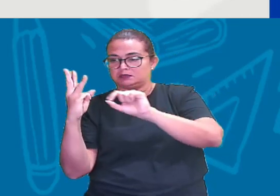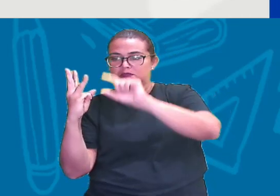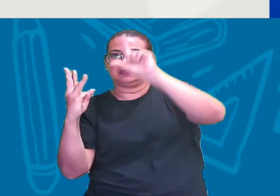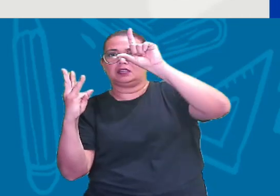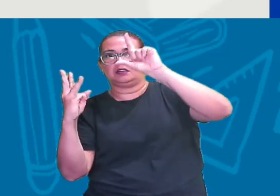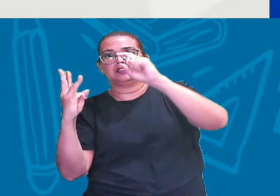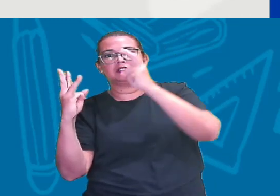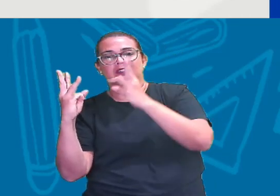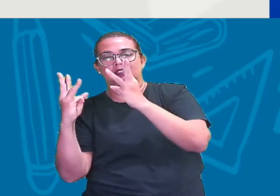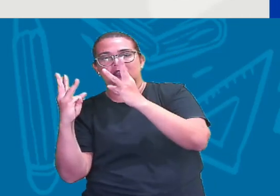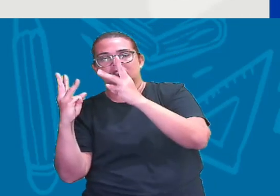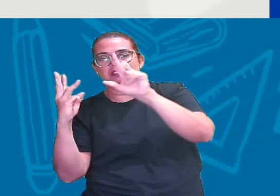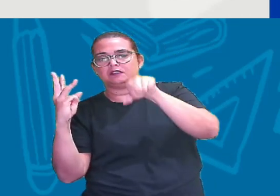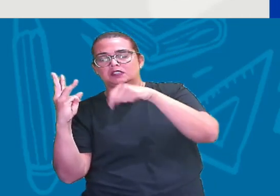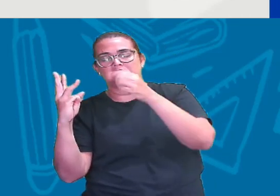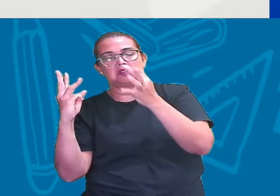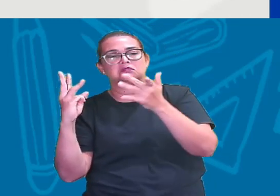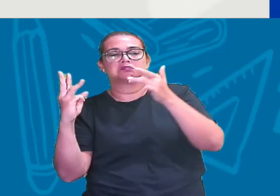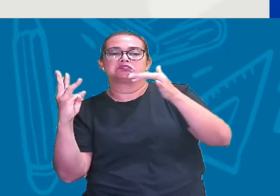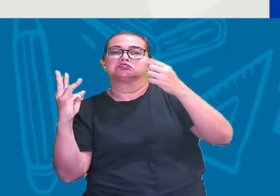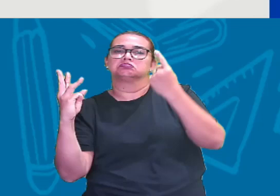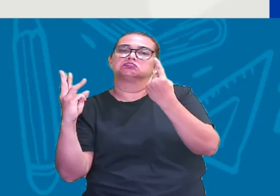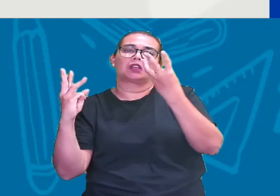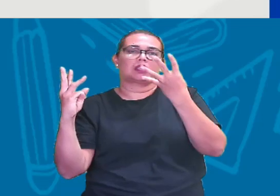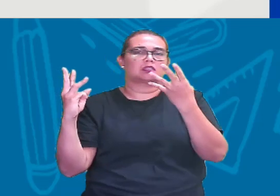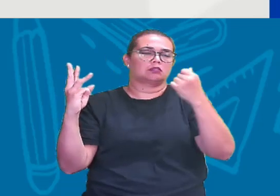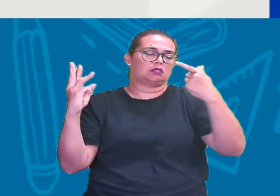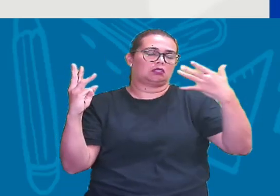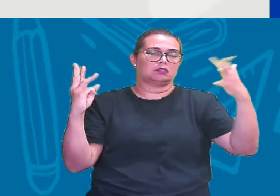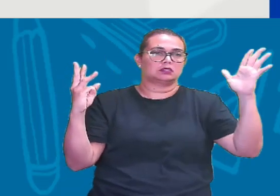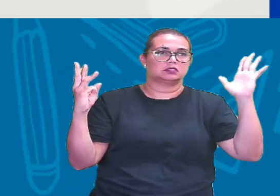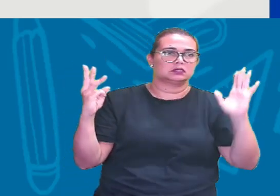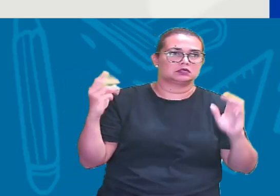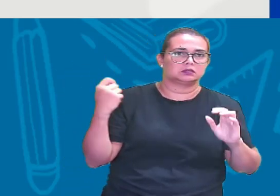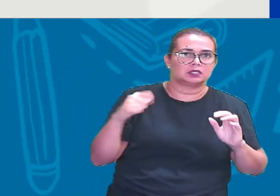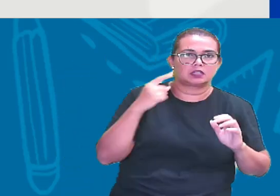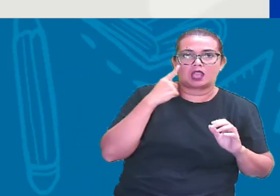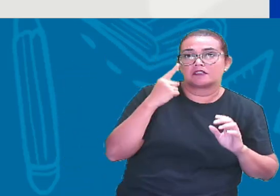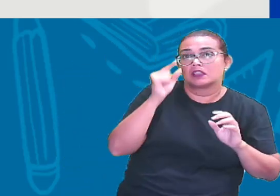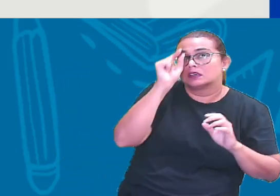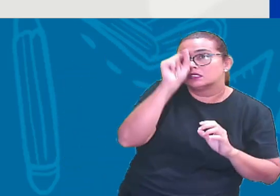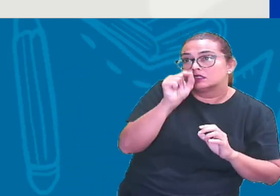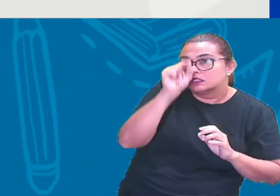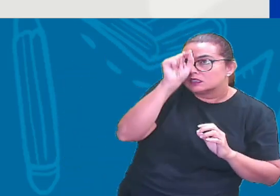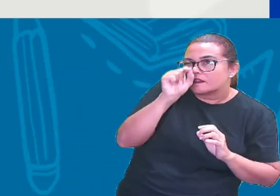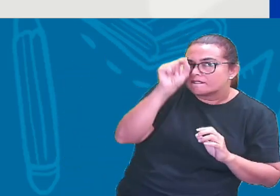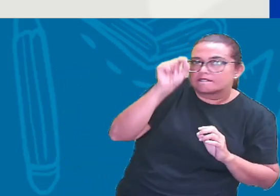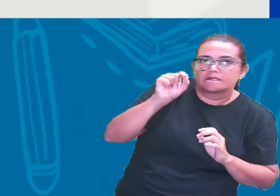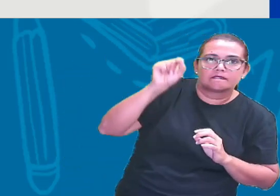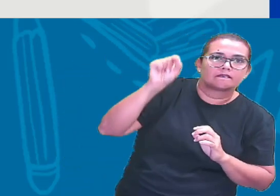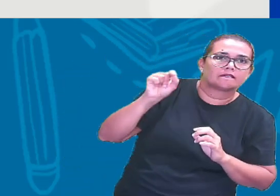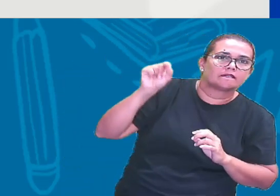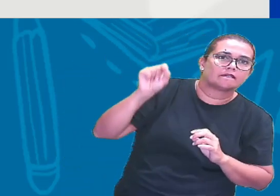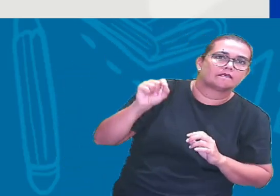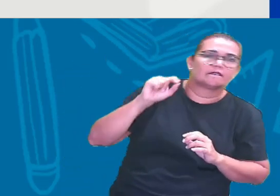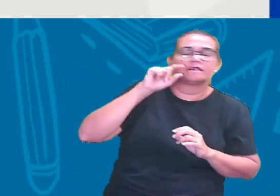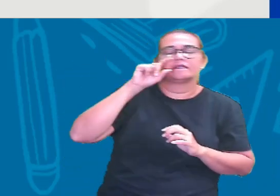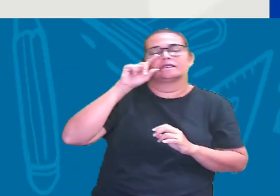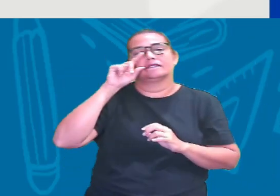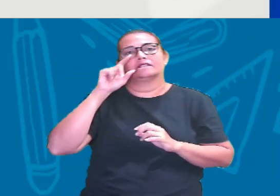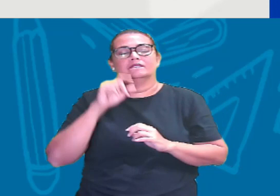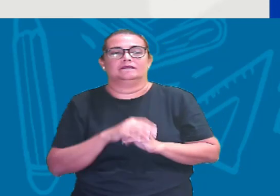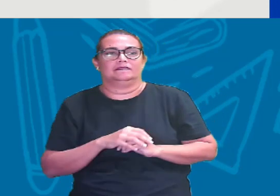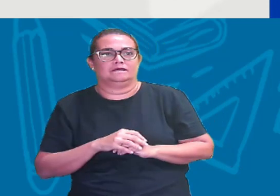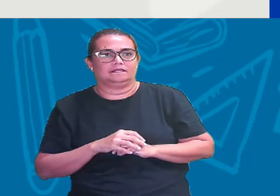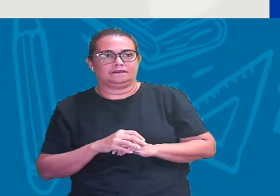vai olhar aqui ó 3, 3, Aí aqui ó Os tracinhos Tá certo? Entre 3 e